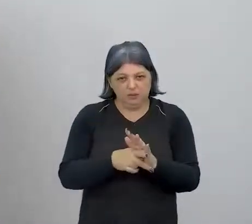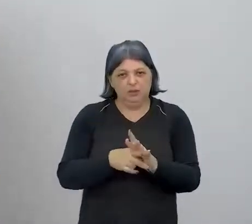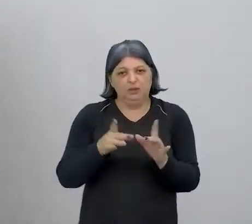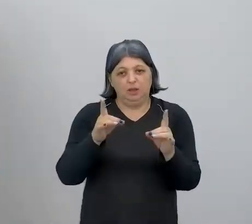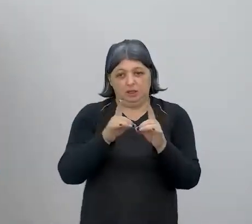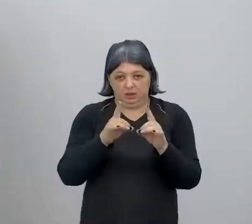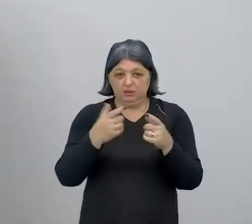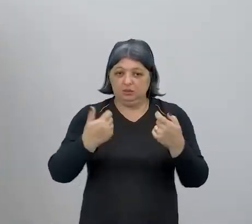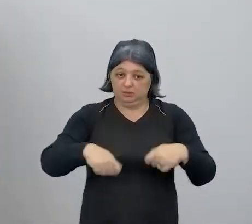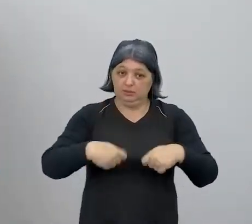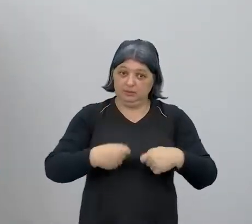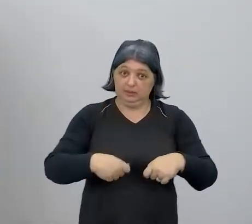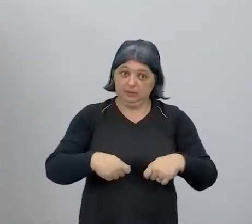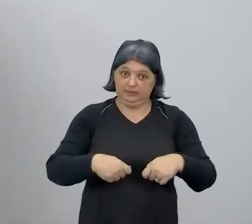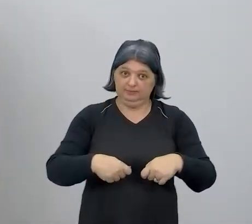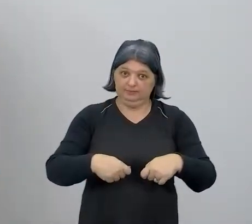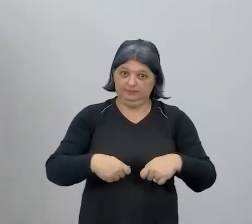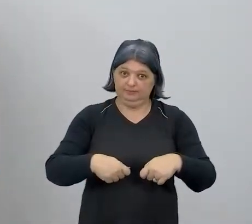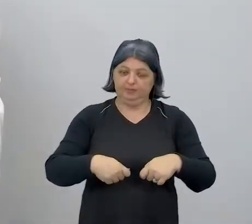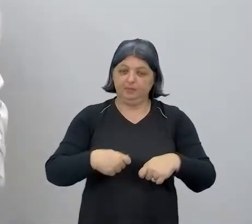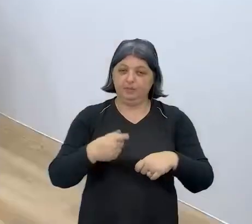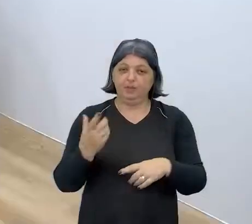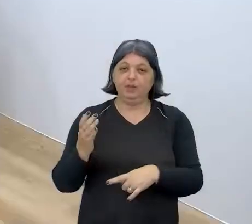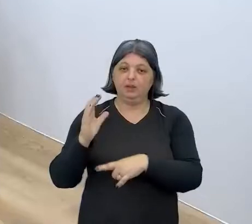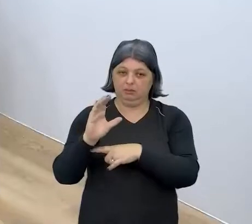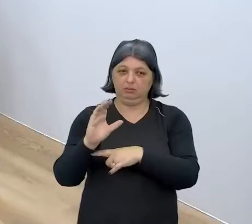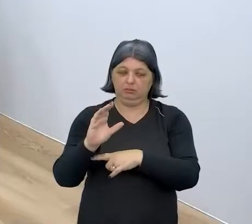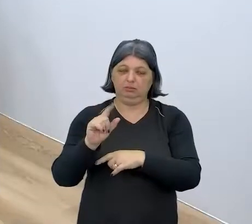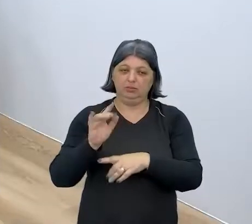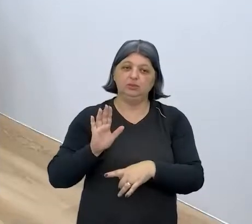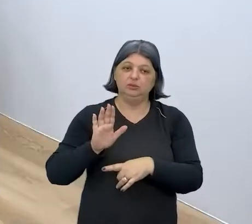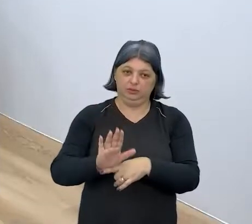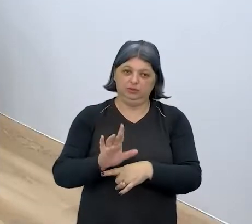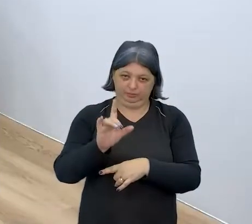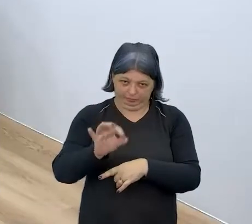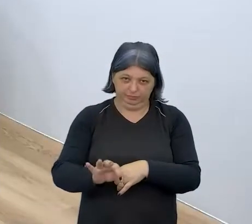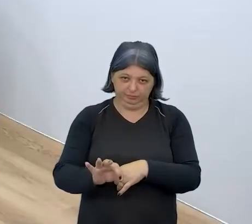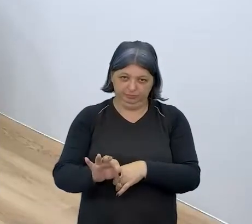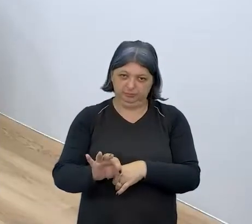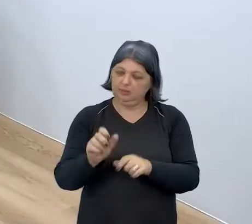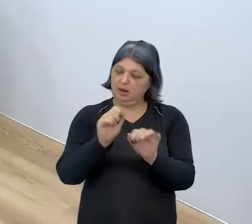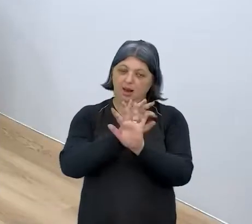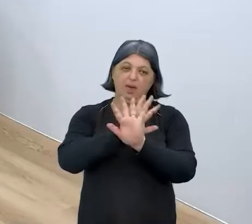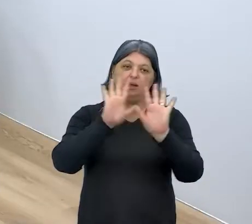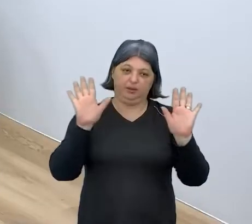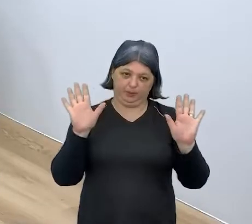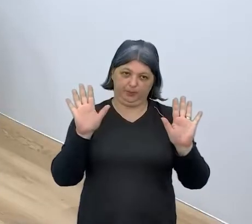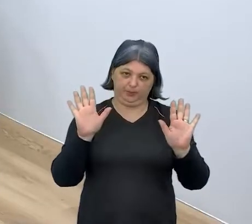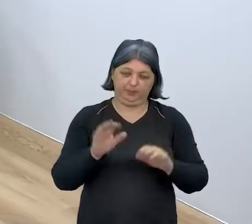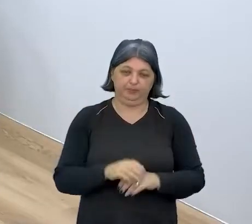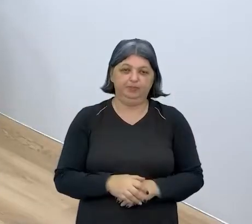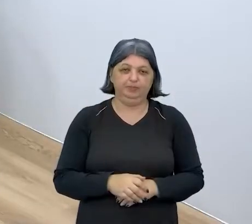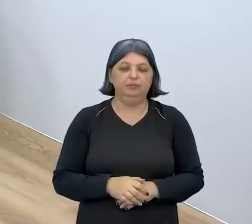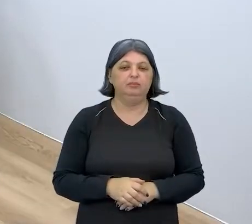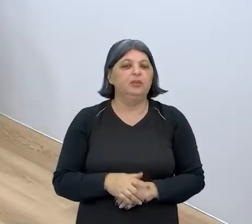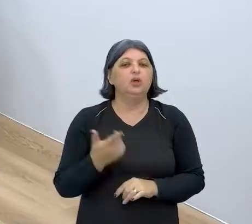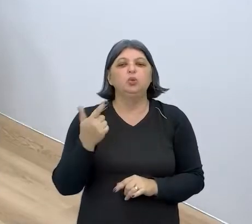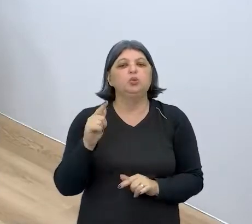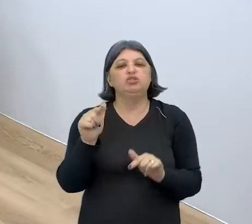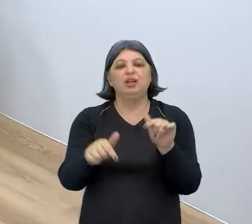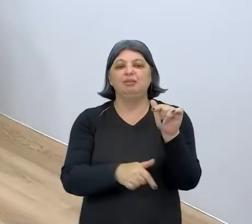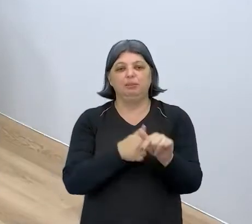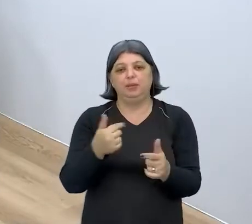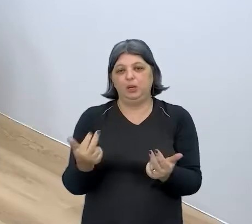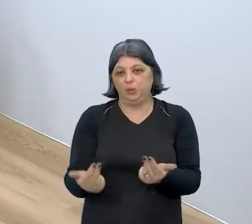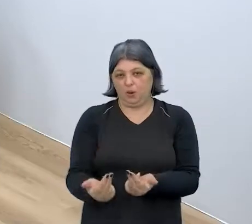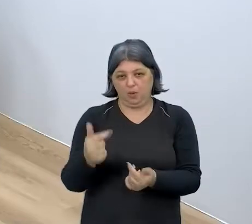necessidade, né? Então, o seu canal veio atender uma necessidade. Então, é muito claro, né? Não existia um trabalho parecido